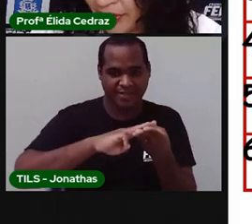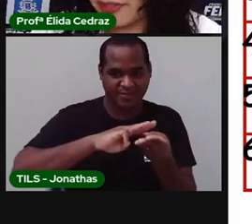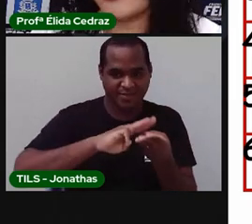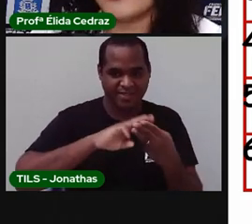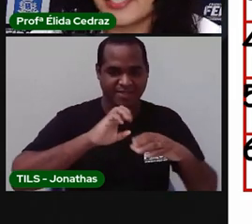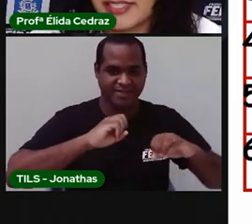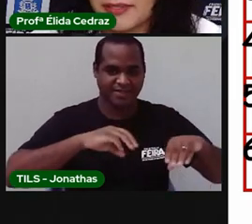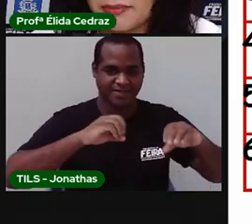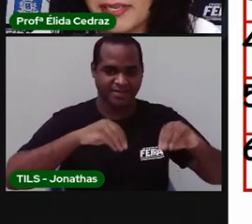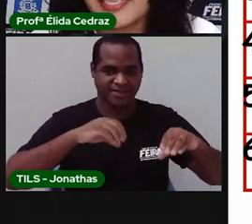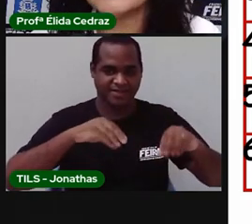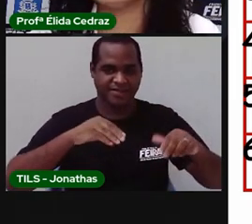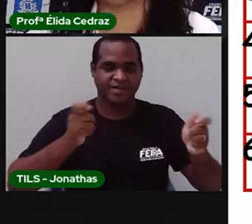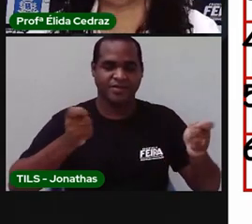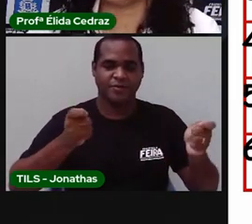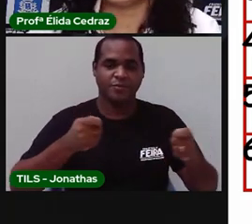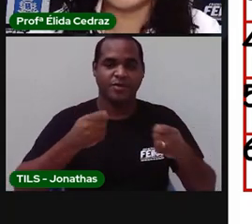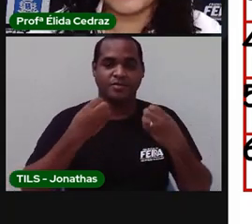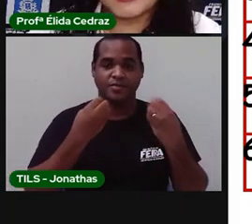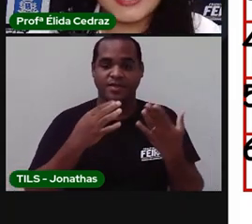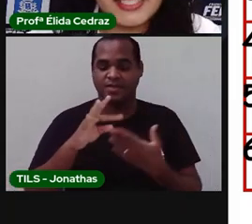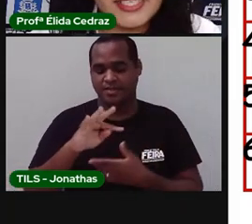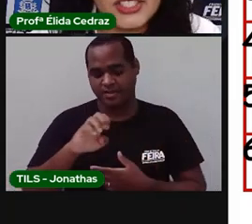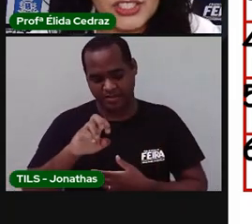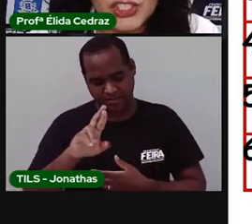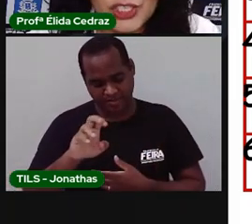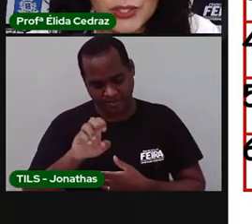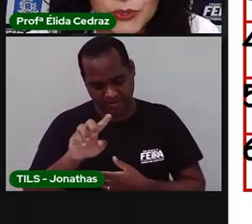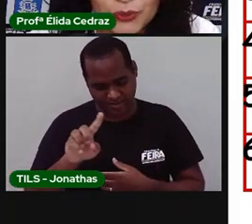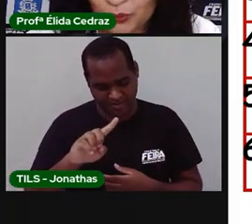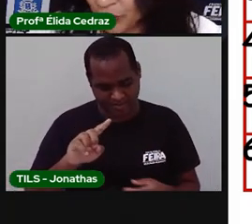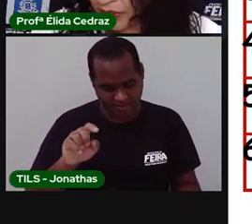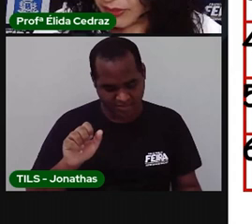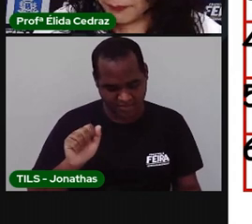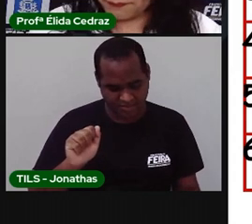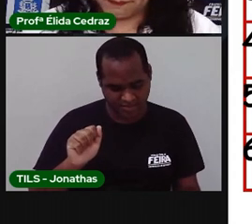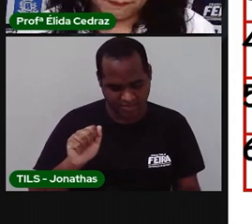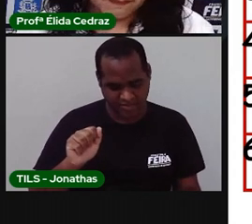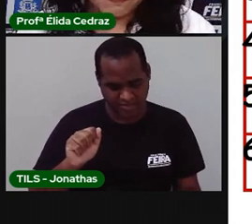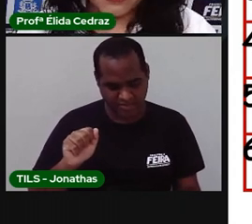não foi? Isso mesmo. Teresinha de Jesus.